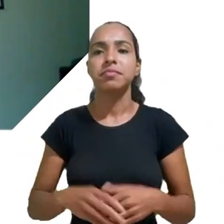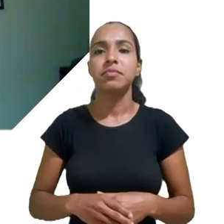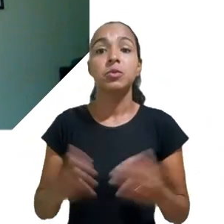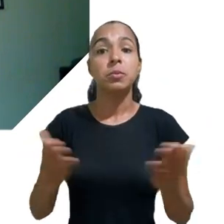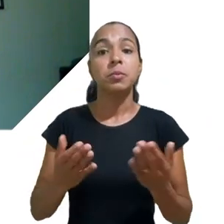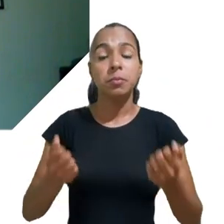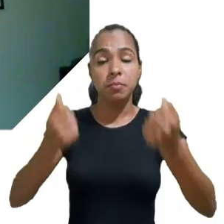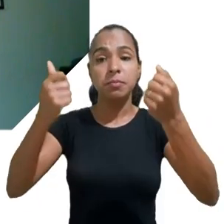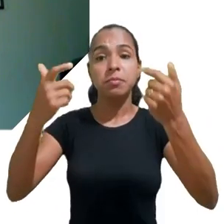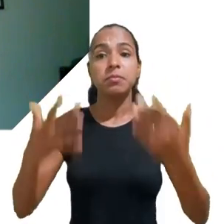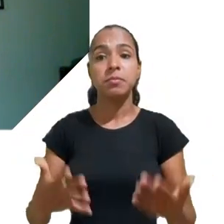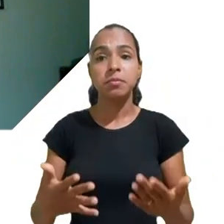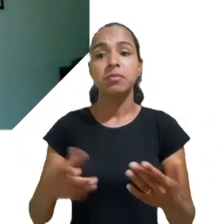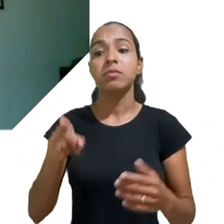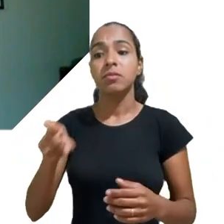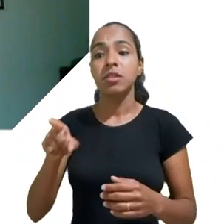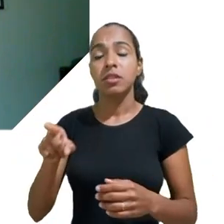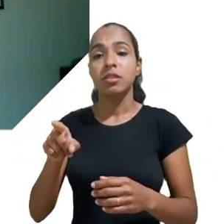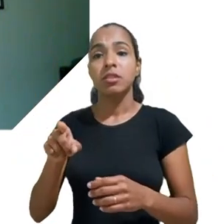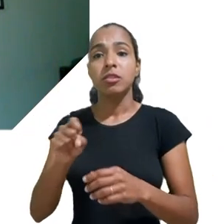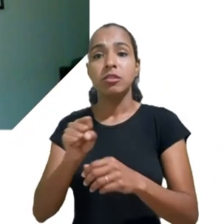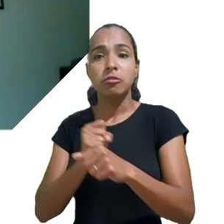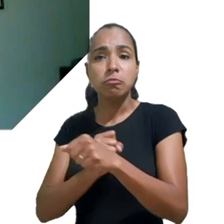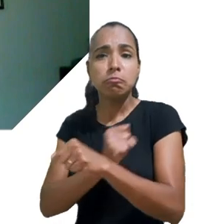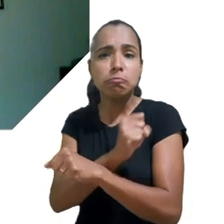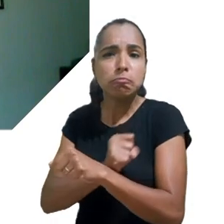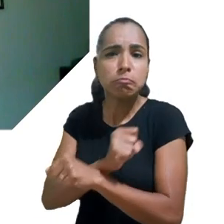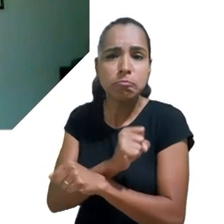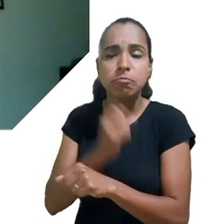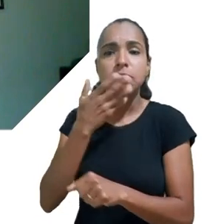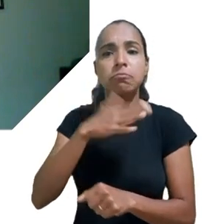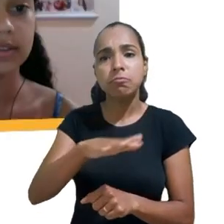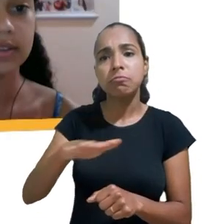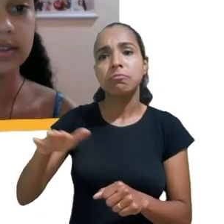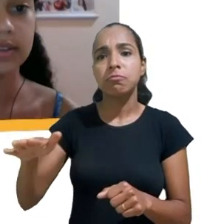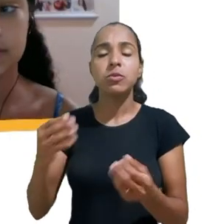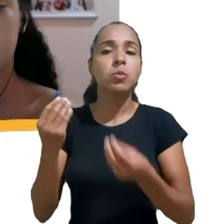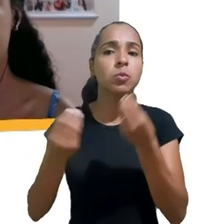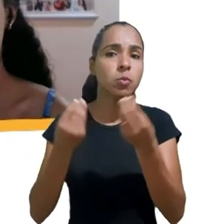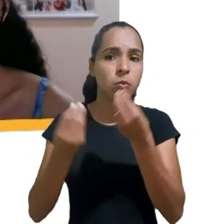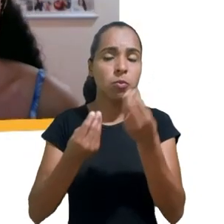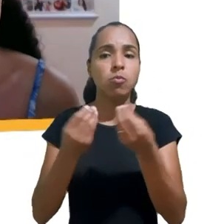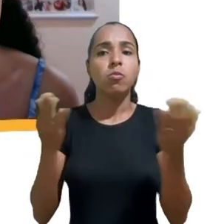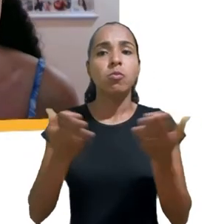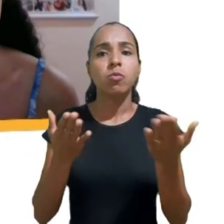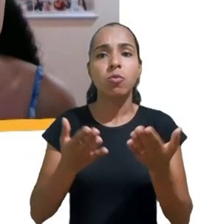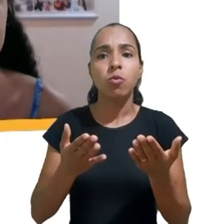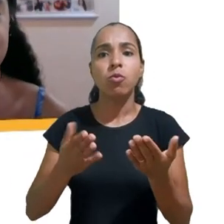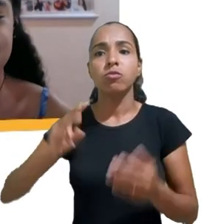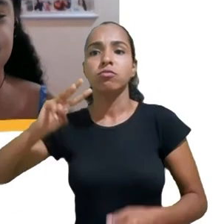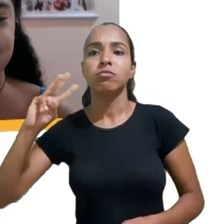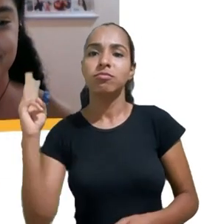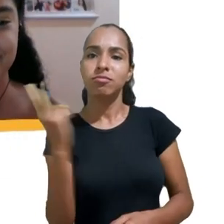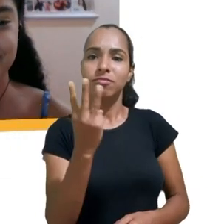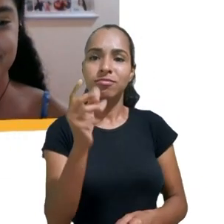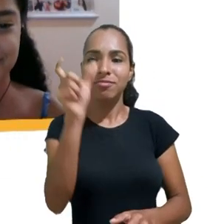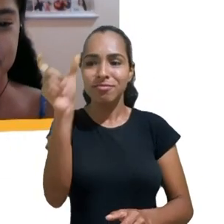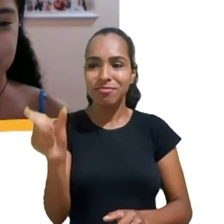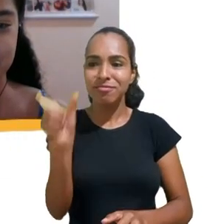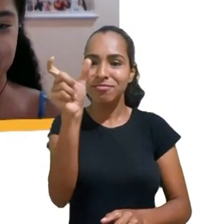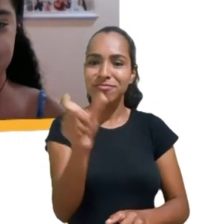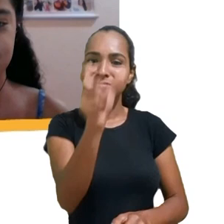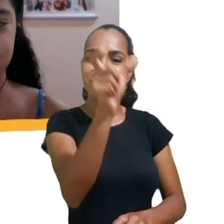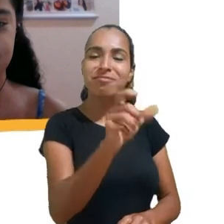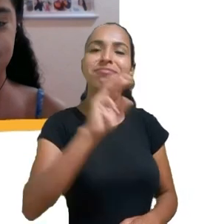Internet, Desafios Contemporâneos. Hoje vão participar dessa conversa aqui comigo, três pessoas incríveis e que entendem muito desse assunto e vão poder